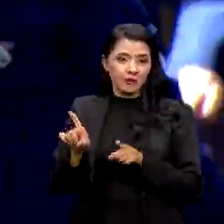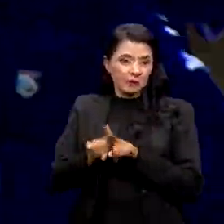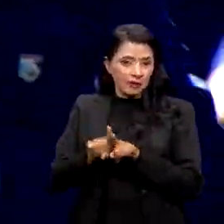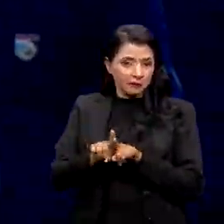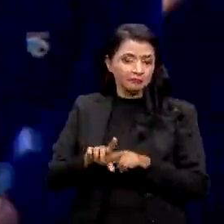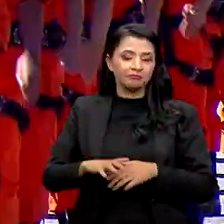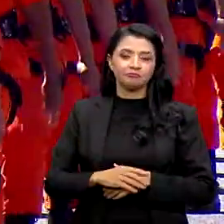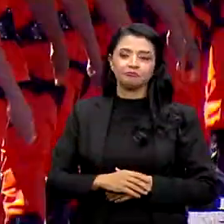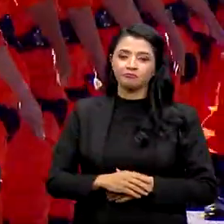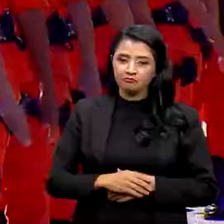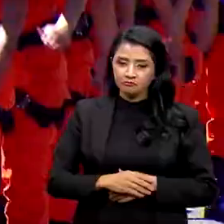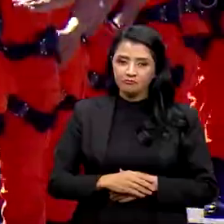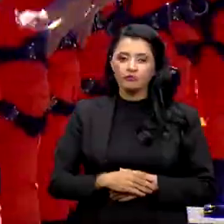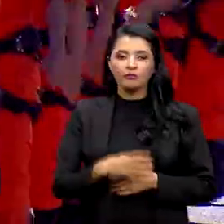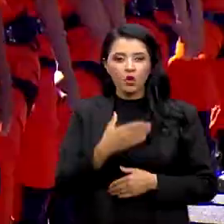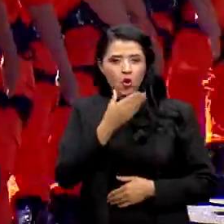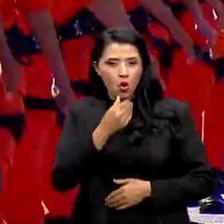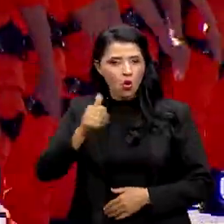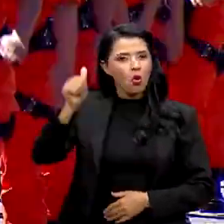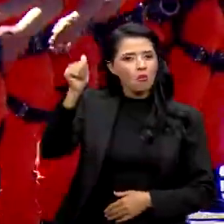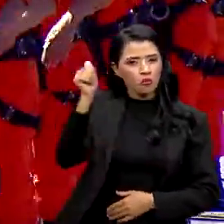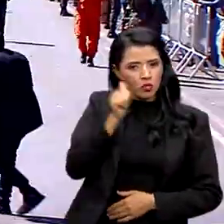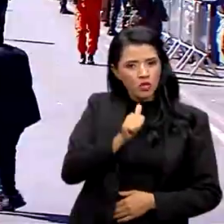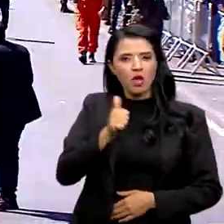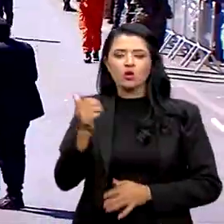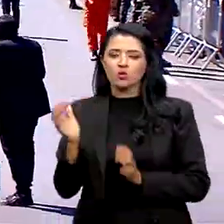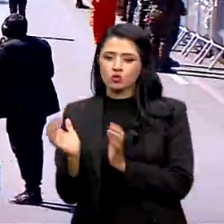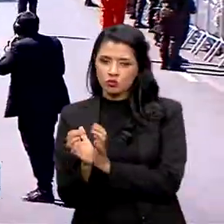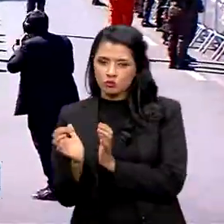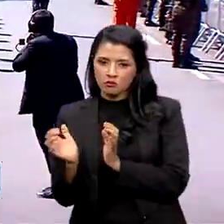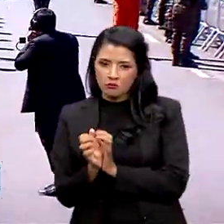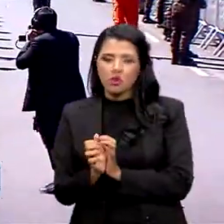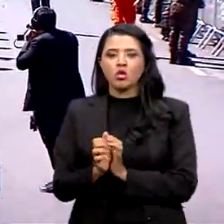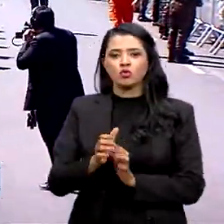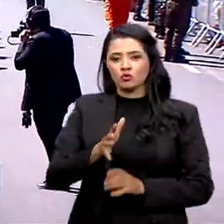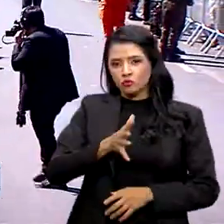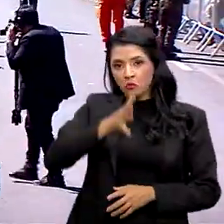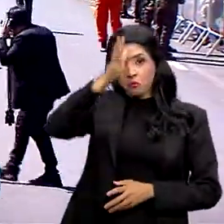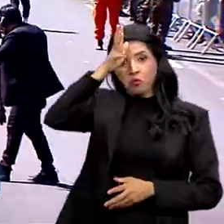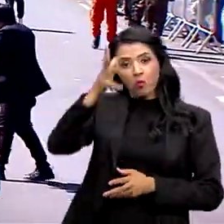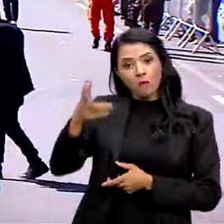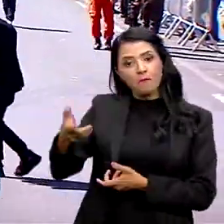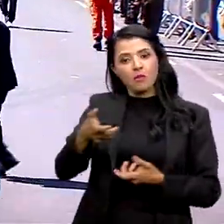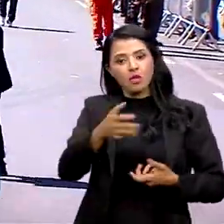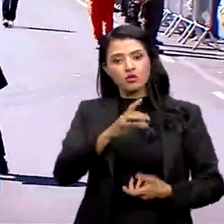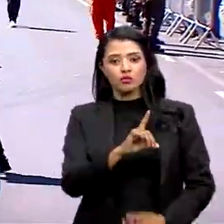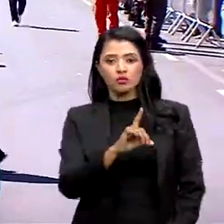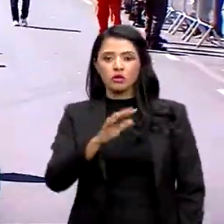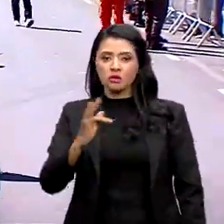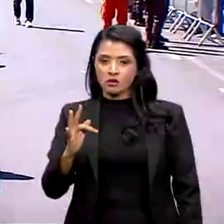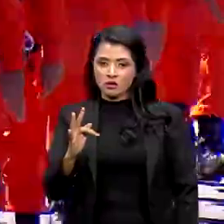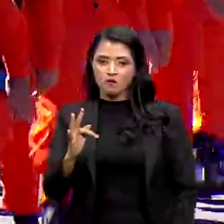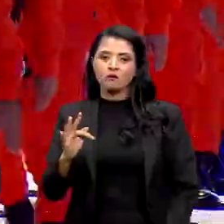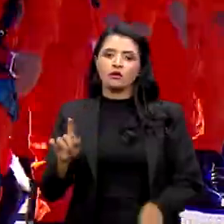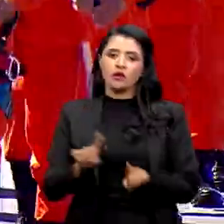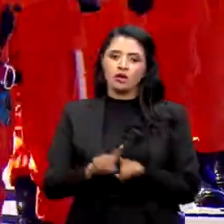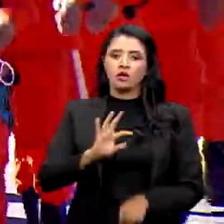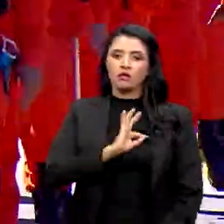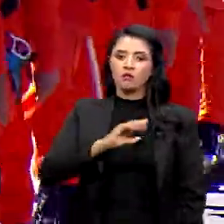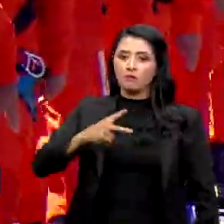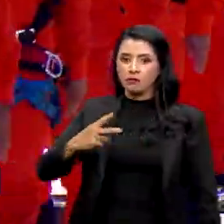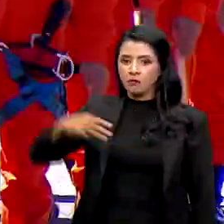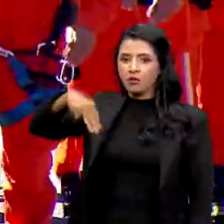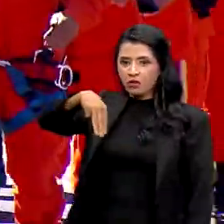Também homens e mulheres dos grupamentos do Corpo de Bombeiros do Distrito Federal e da Polícia